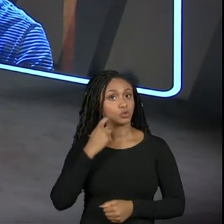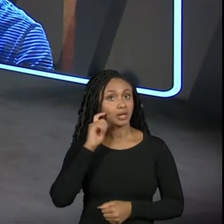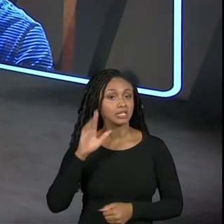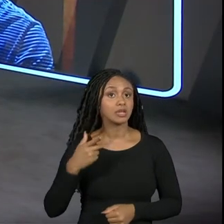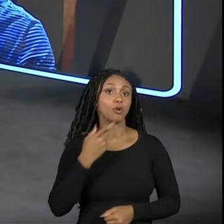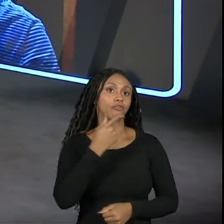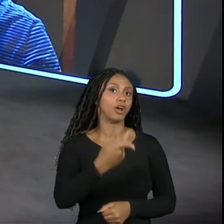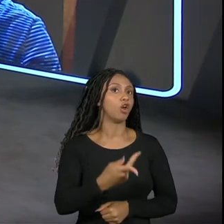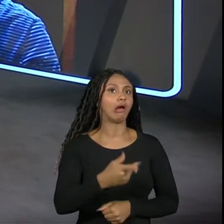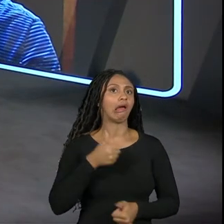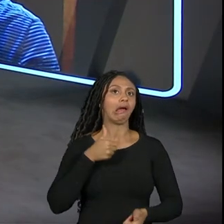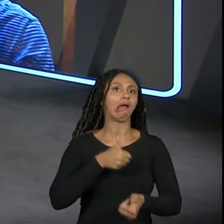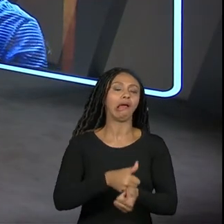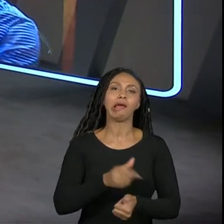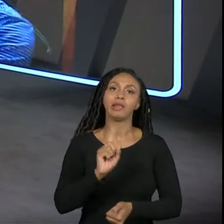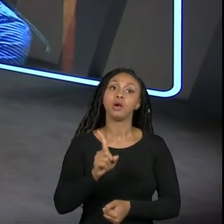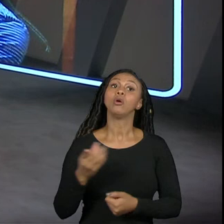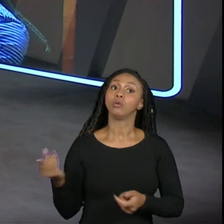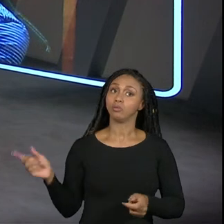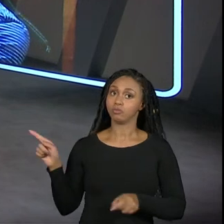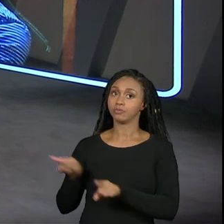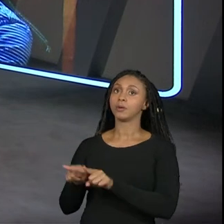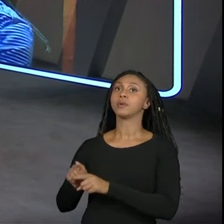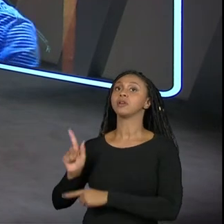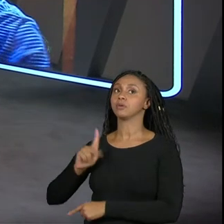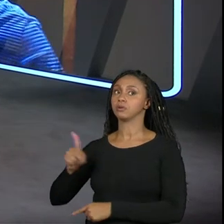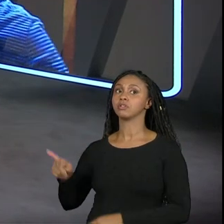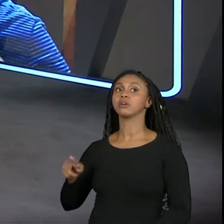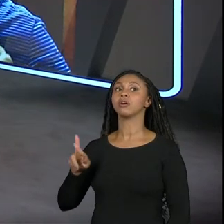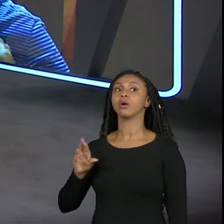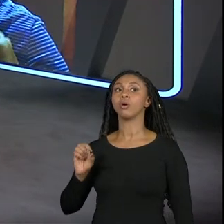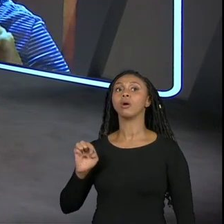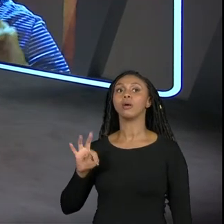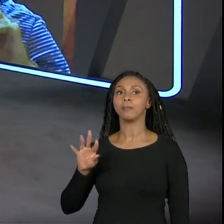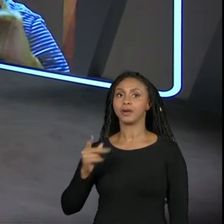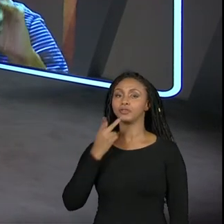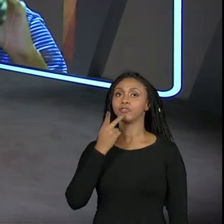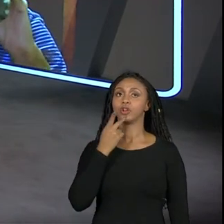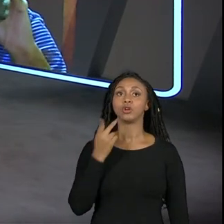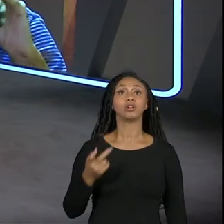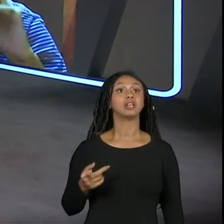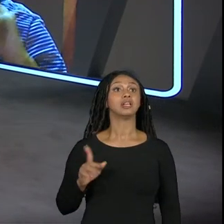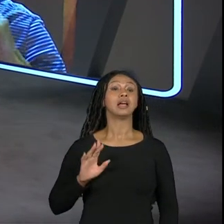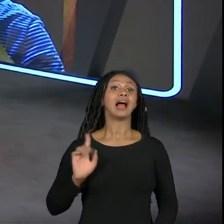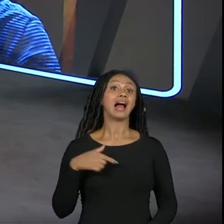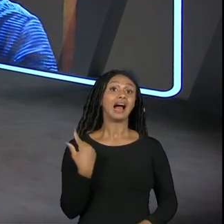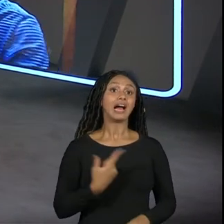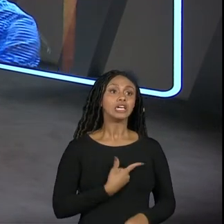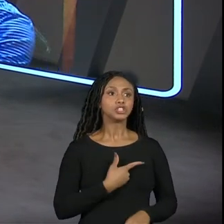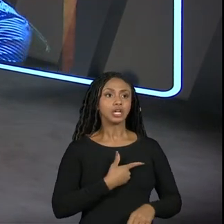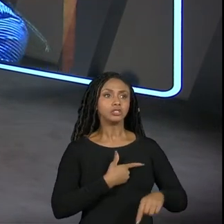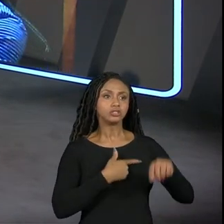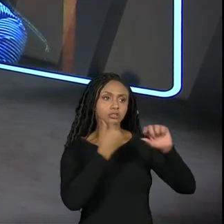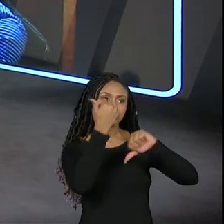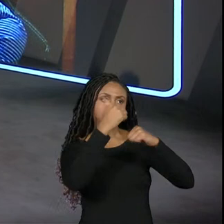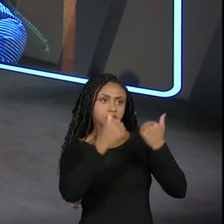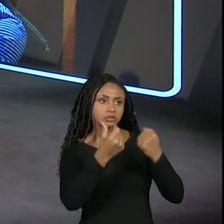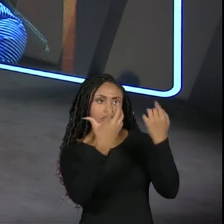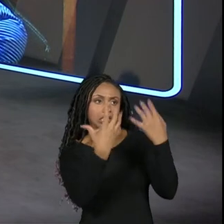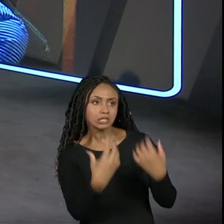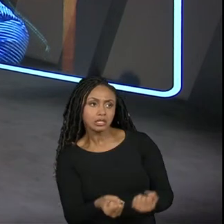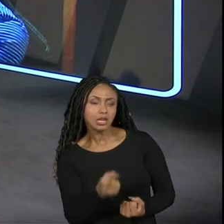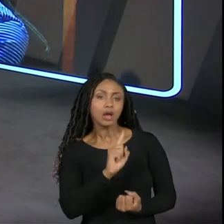por quê? porque o Roberto também disse a gente tem aí em média 20 dias úteis para validação desse